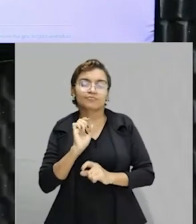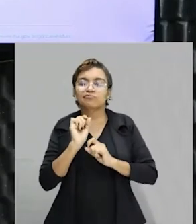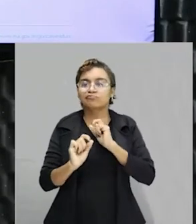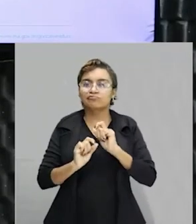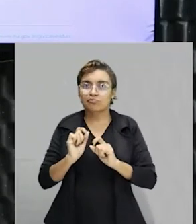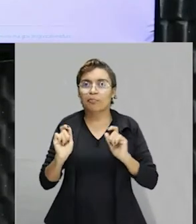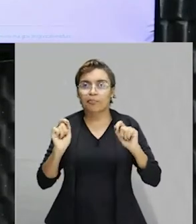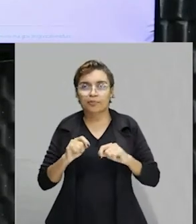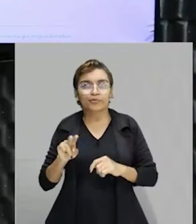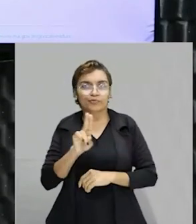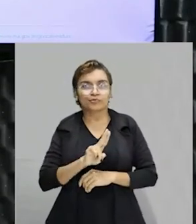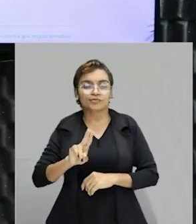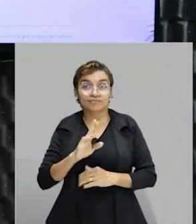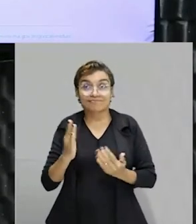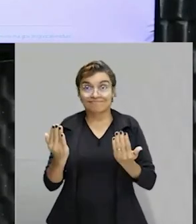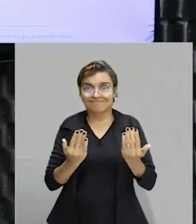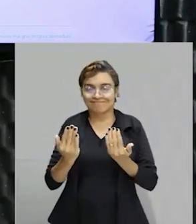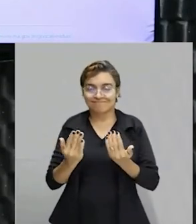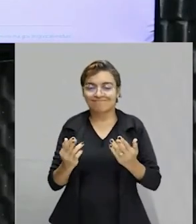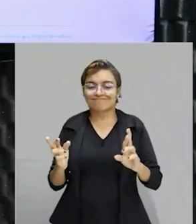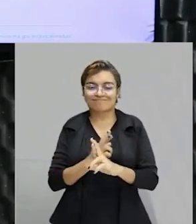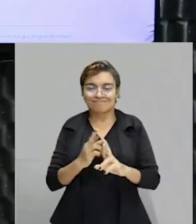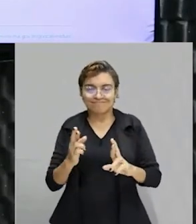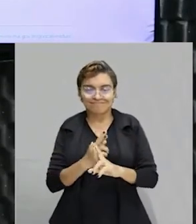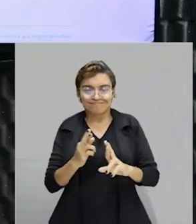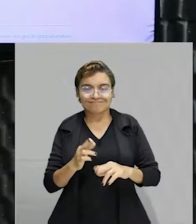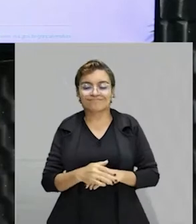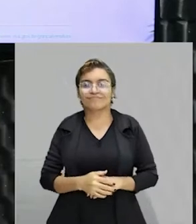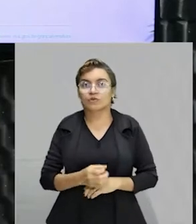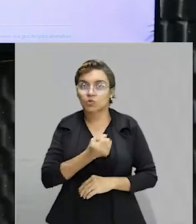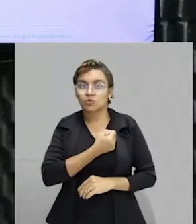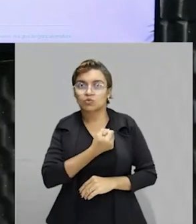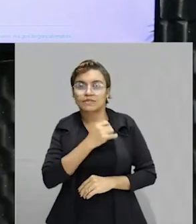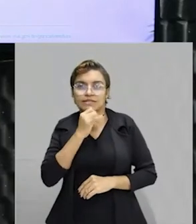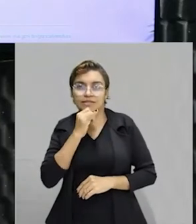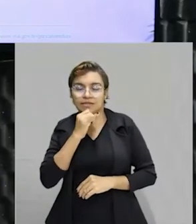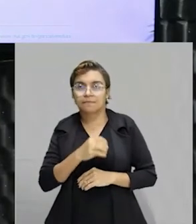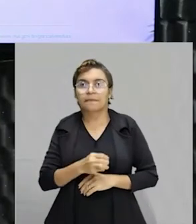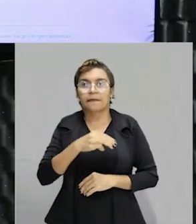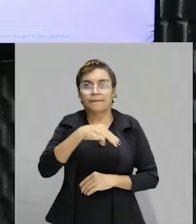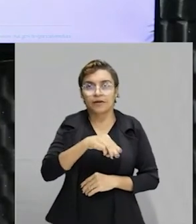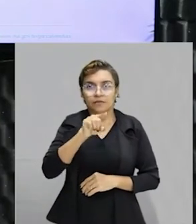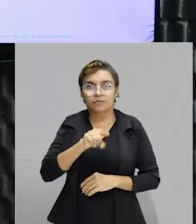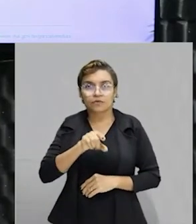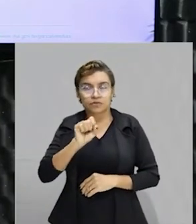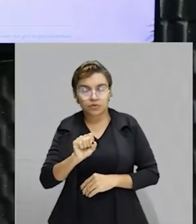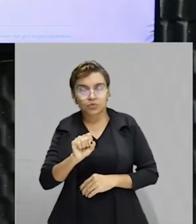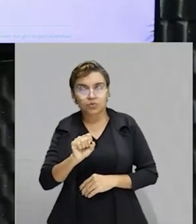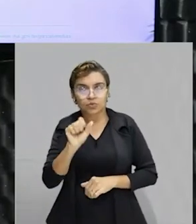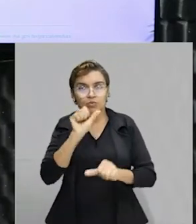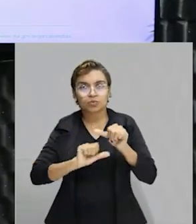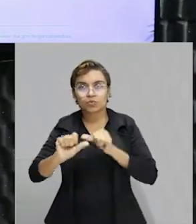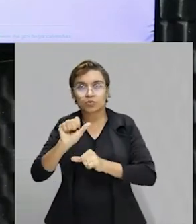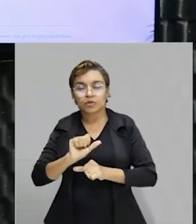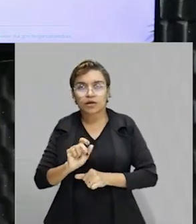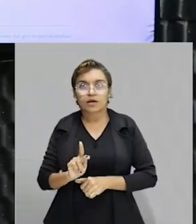pode estabelecer entre, né, essas unidades de medida. A conversão de metros por segundo para quilômetros por hora e vice